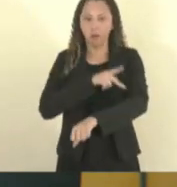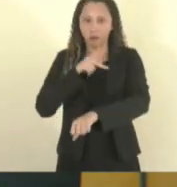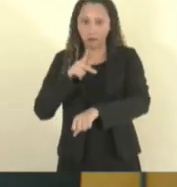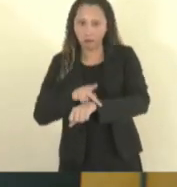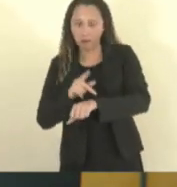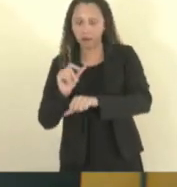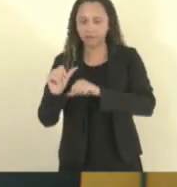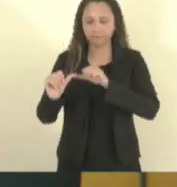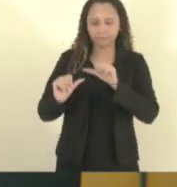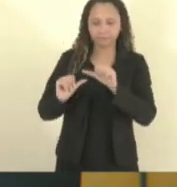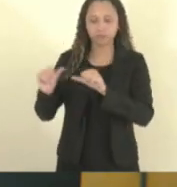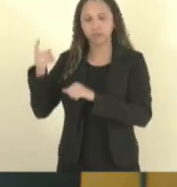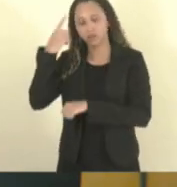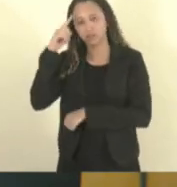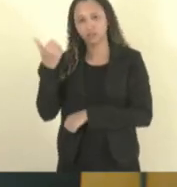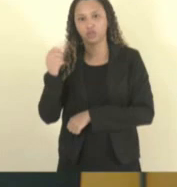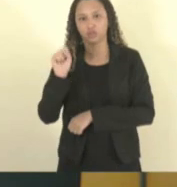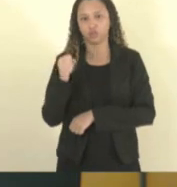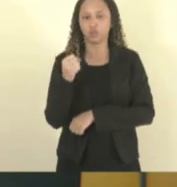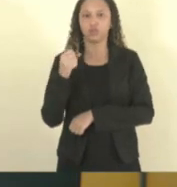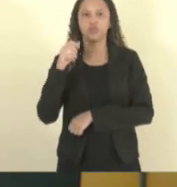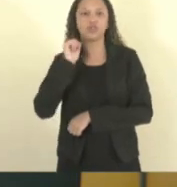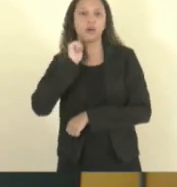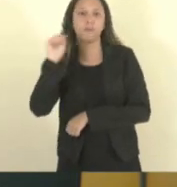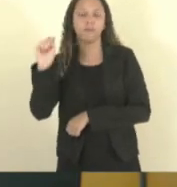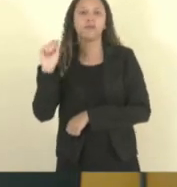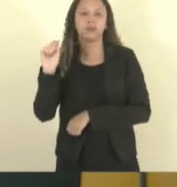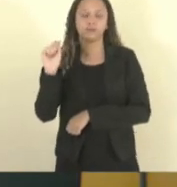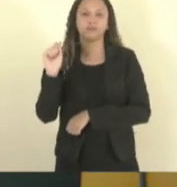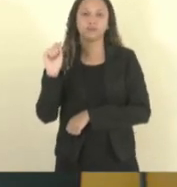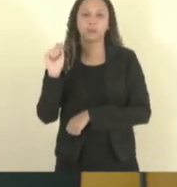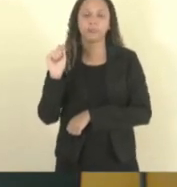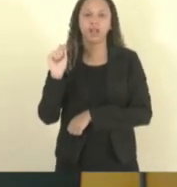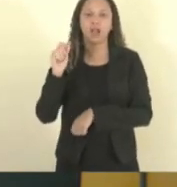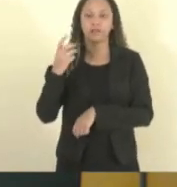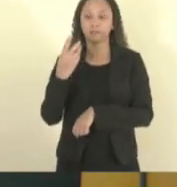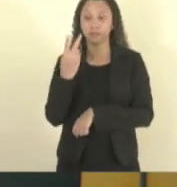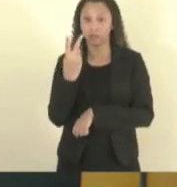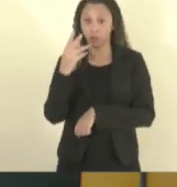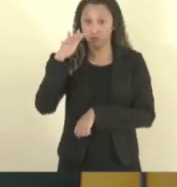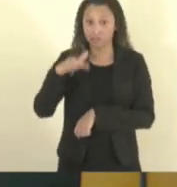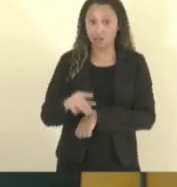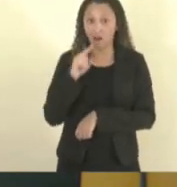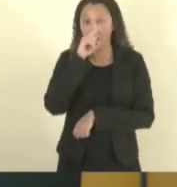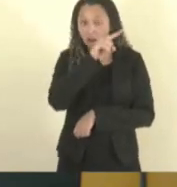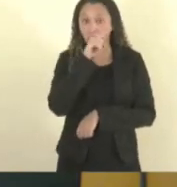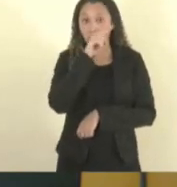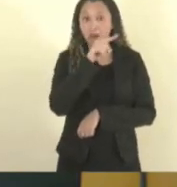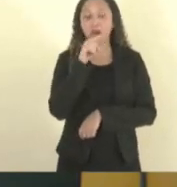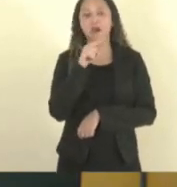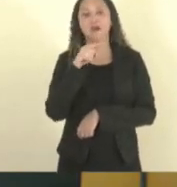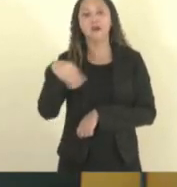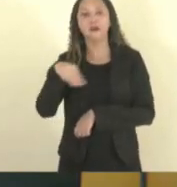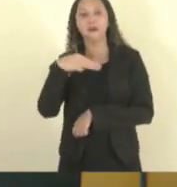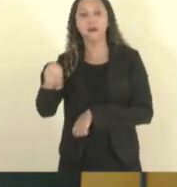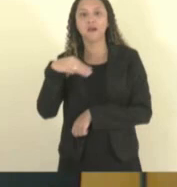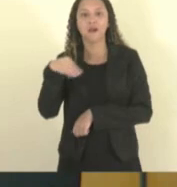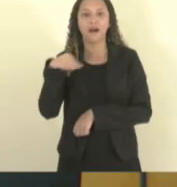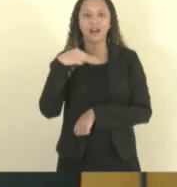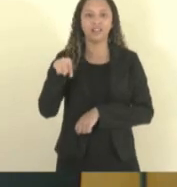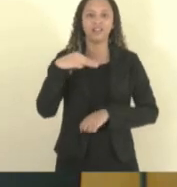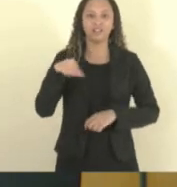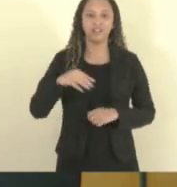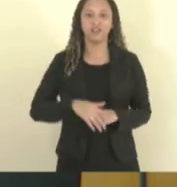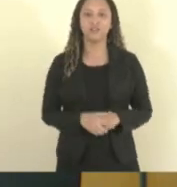dia 18 de 4 de 2024, às 14 horas, no município de Marilândia. Coloco